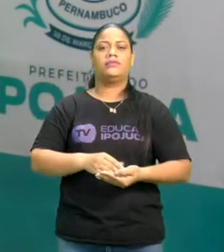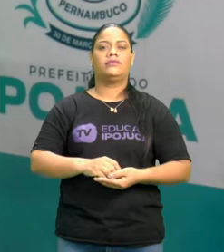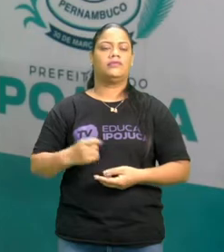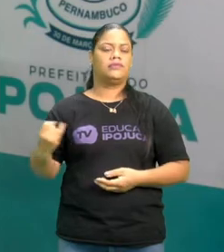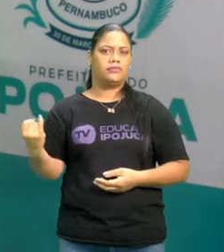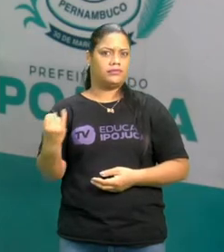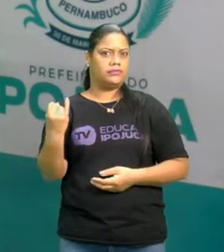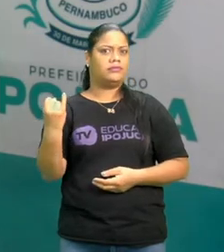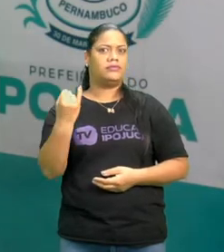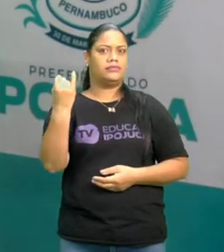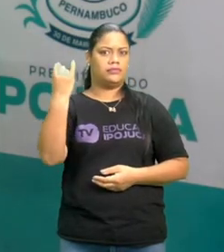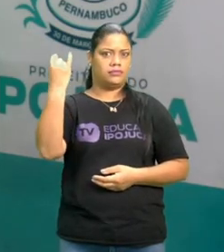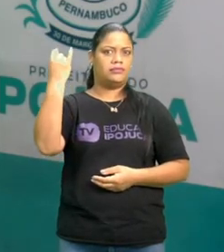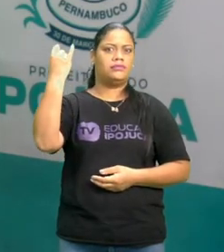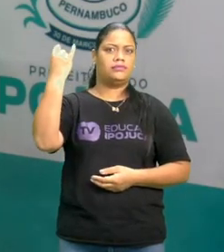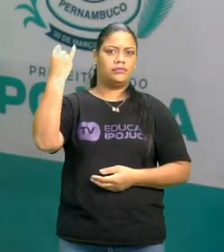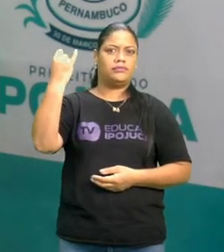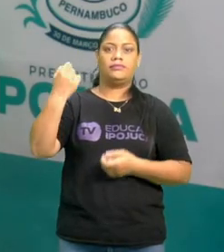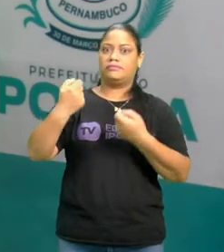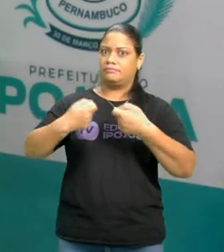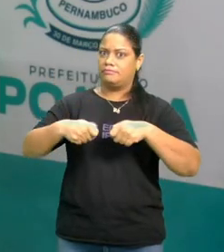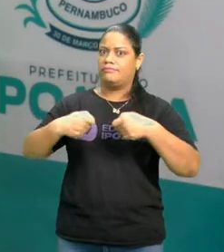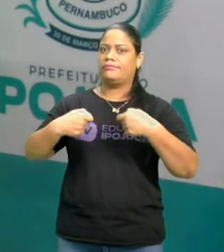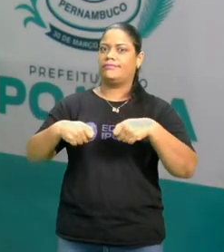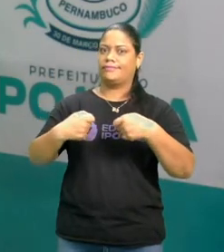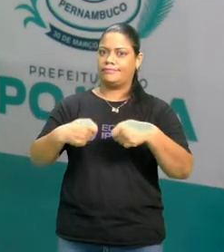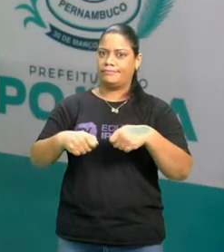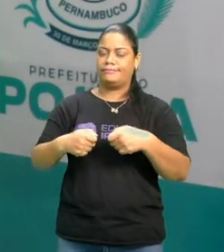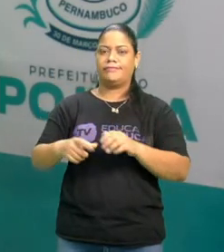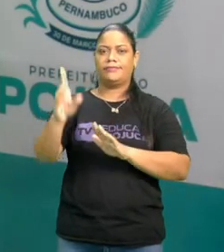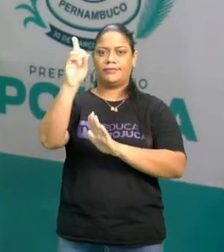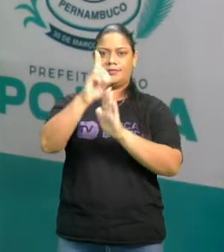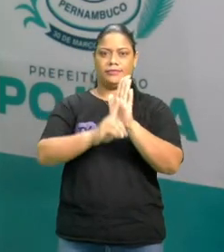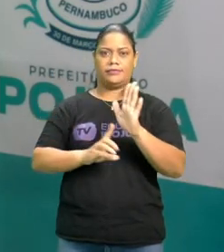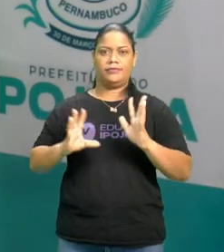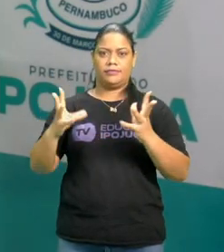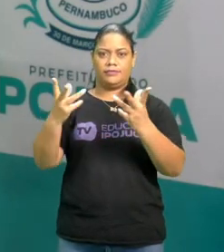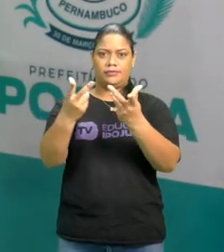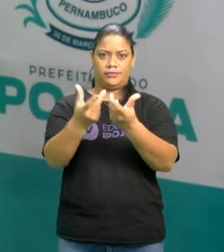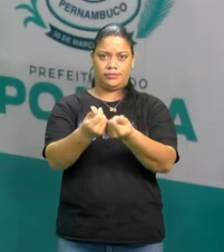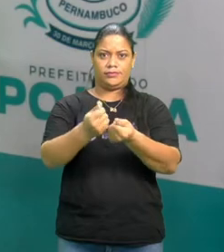necessária, é importante e, acima de tudo, é um direito de todos.